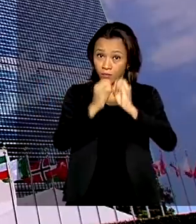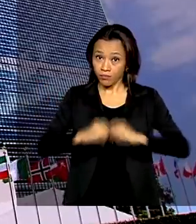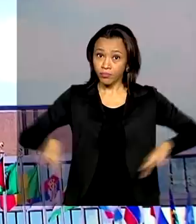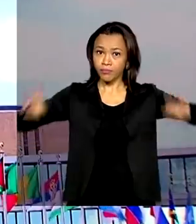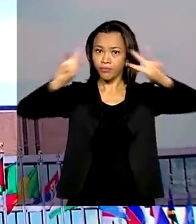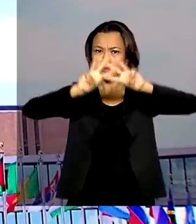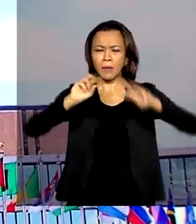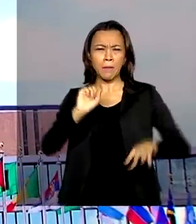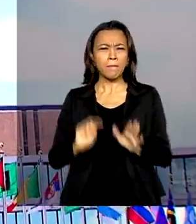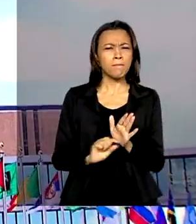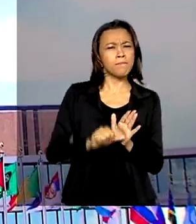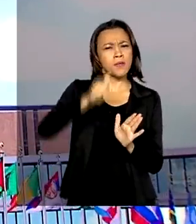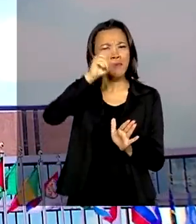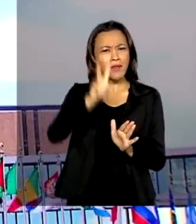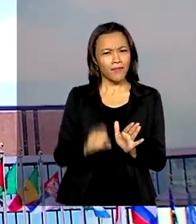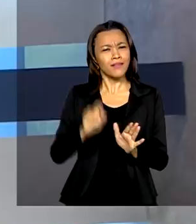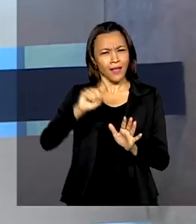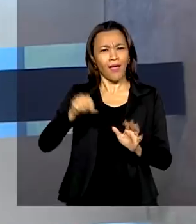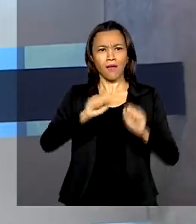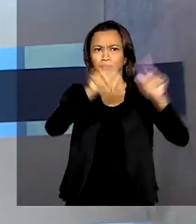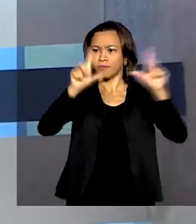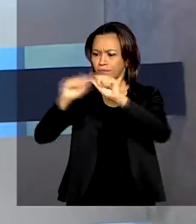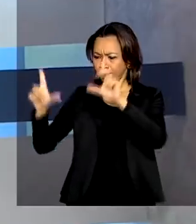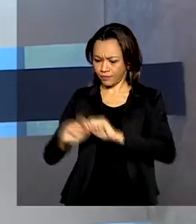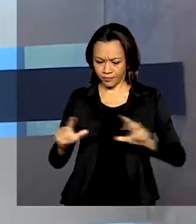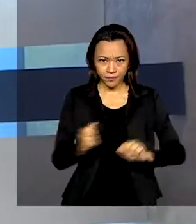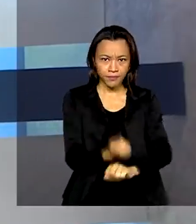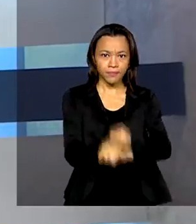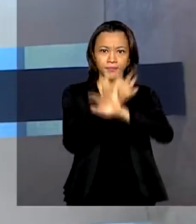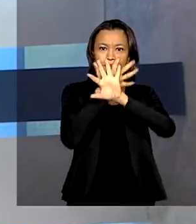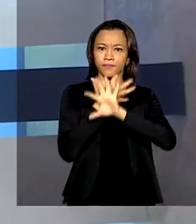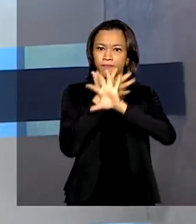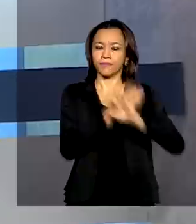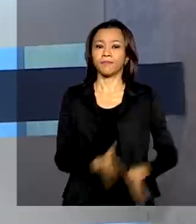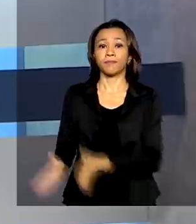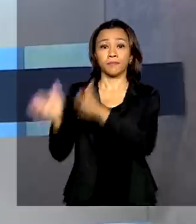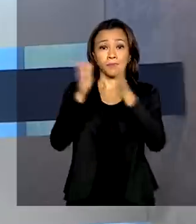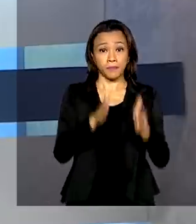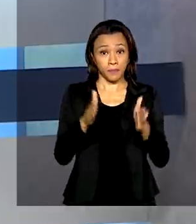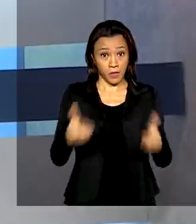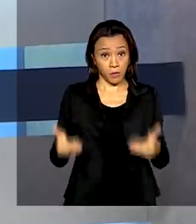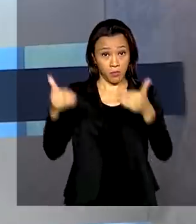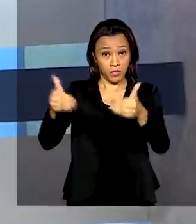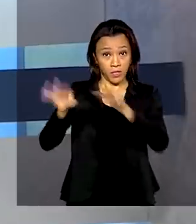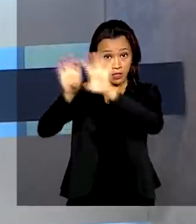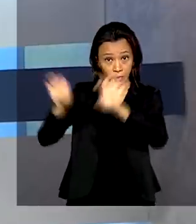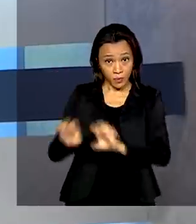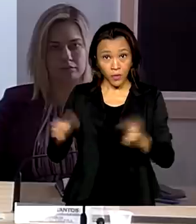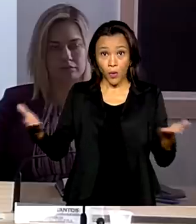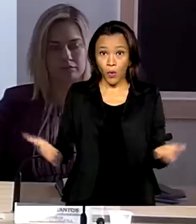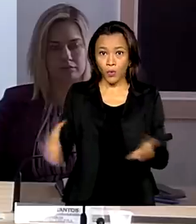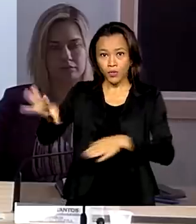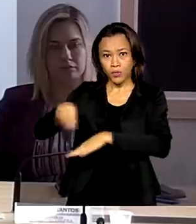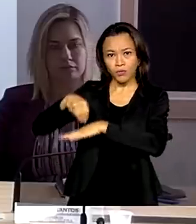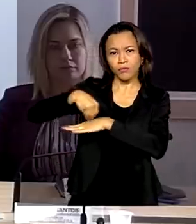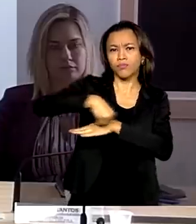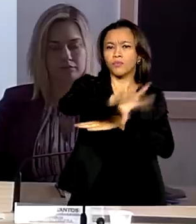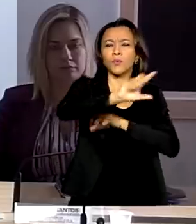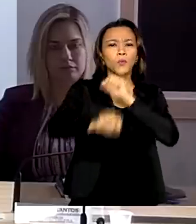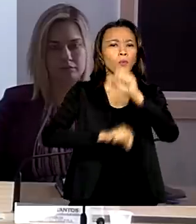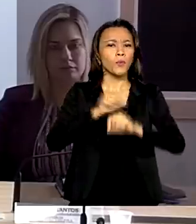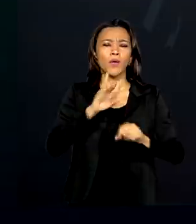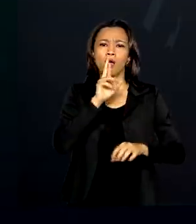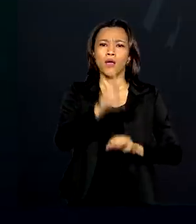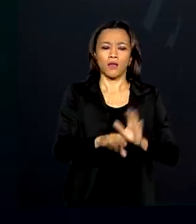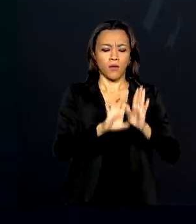primeira vez o encontro será virtual. Ministério da Infraestrutura divulga hoje o resultado do edital para